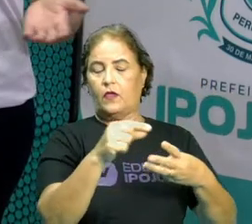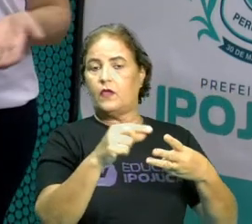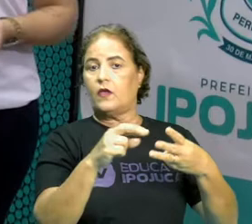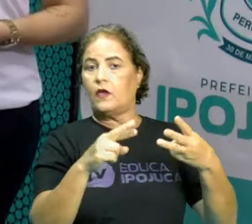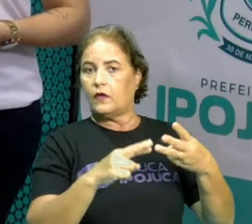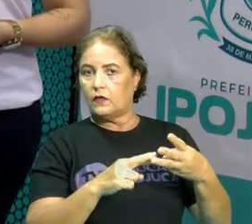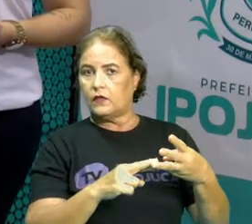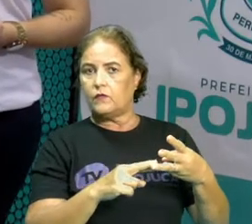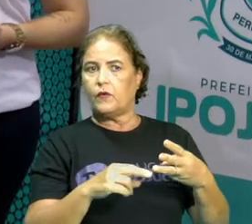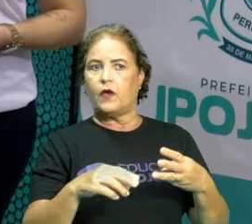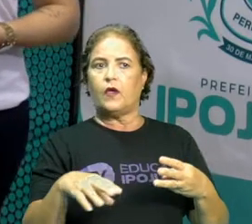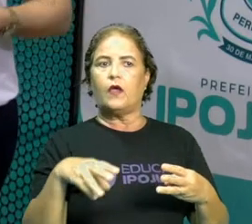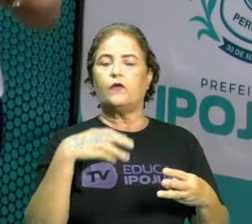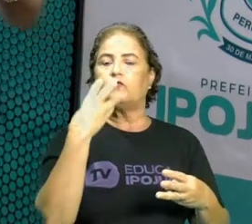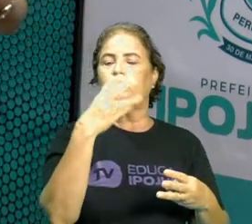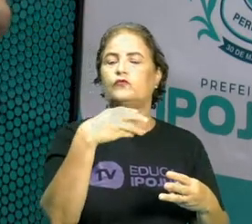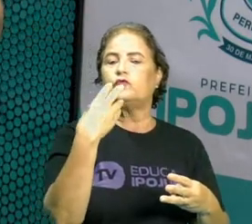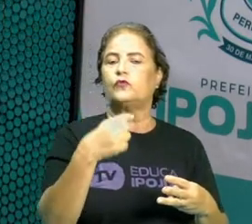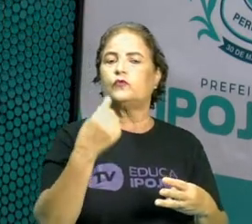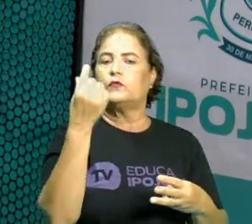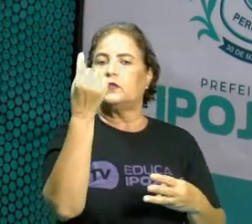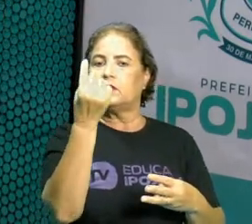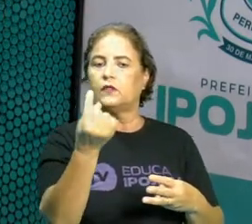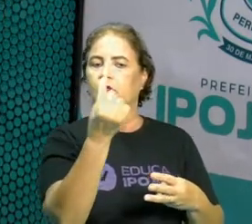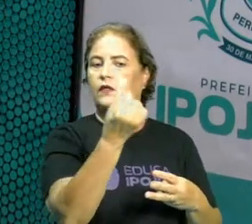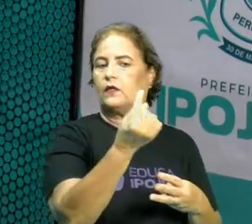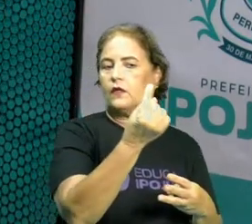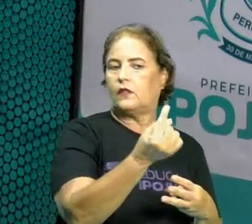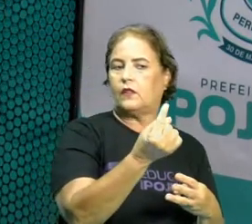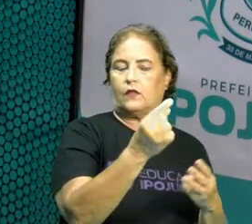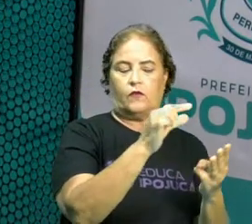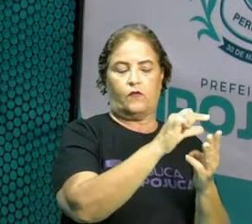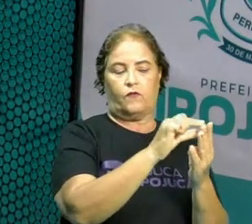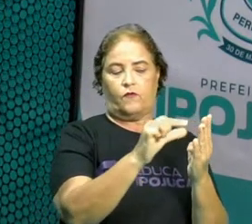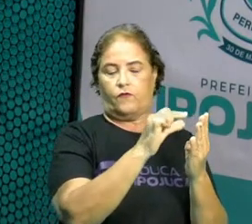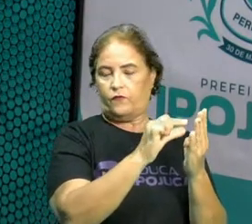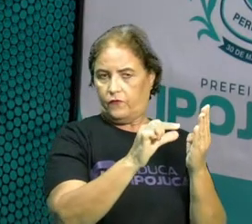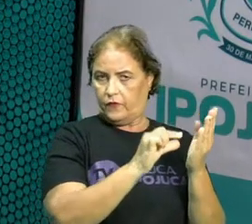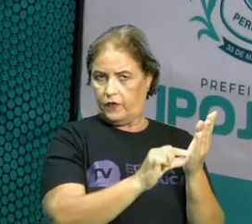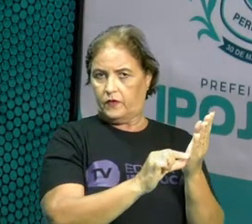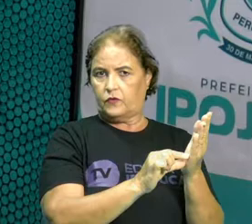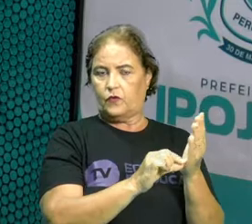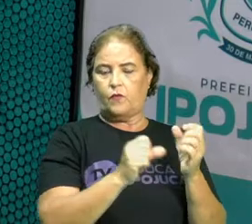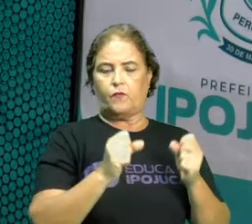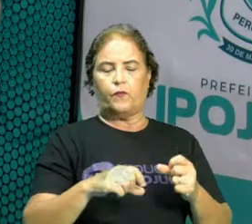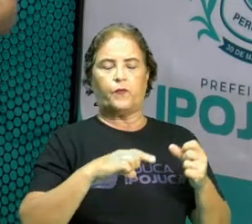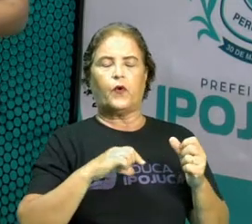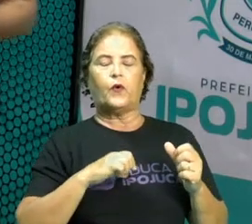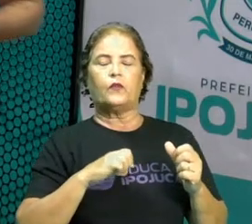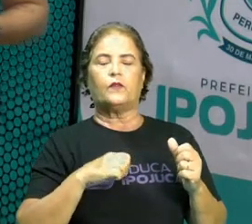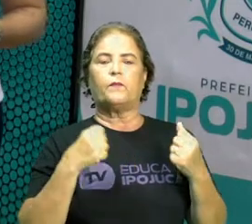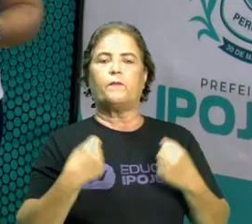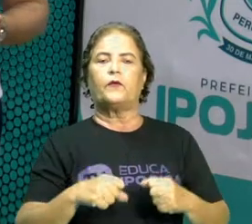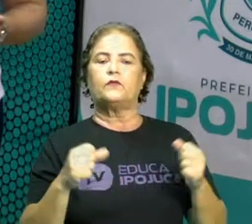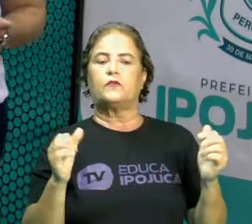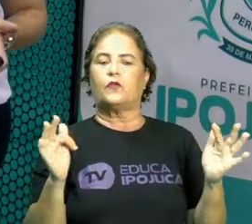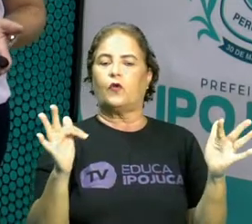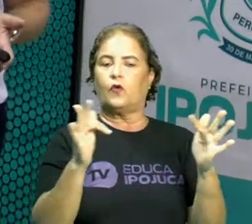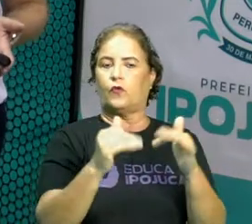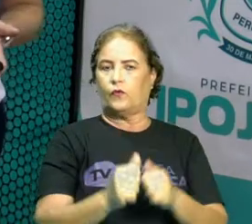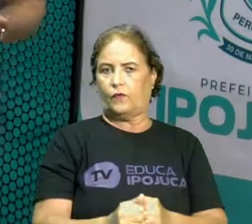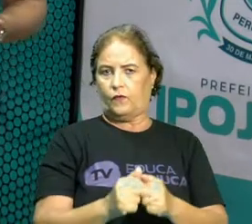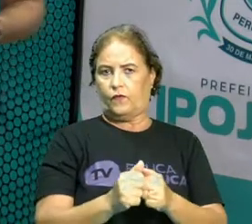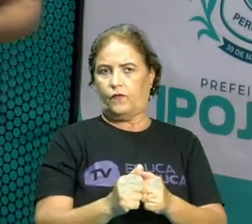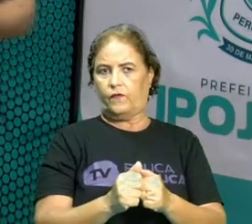palavras de cada verso. Essas rimas podem acontecer no final de cada verso, que é o que nós chamamos de